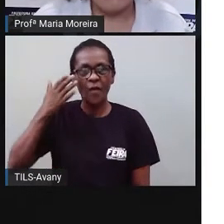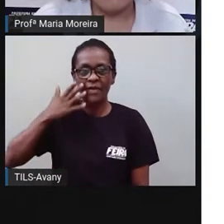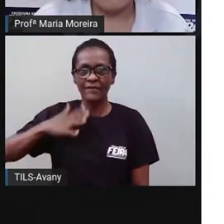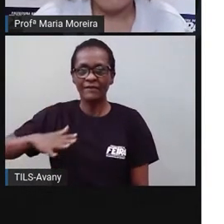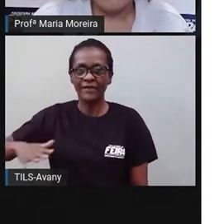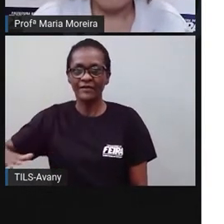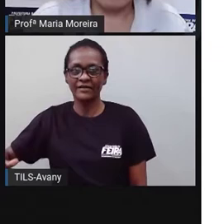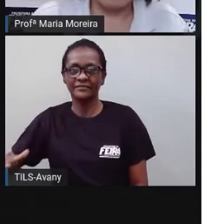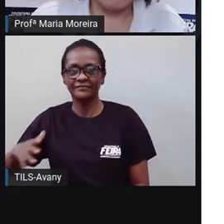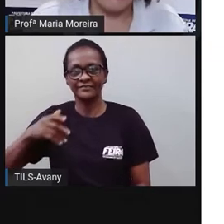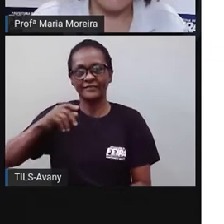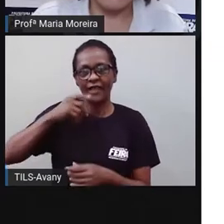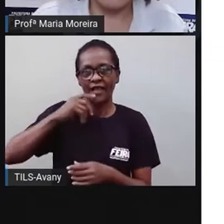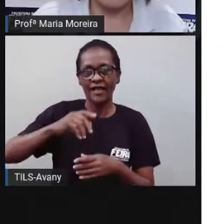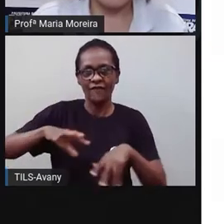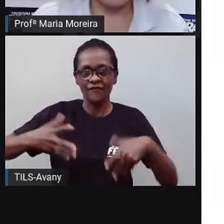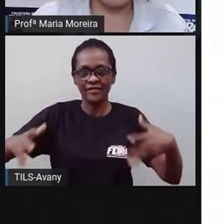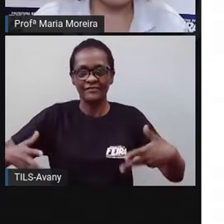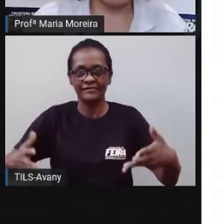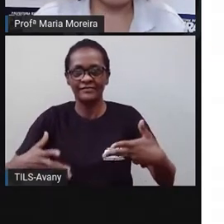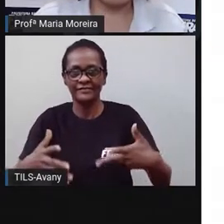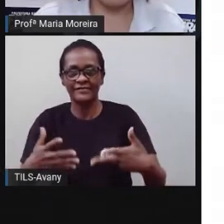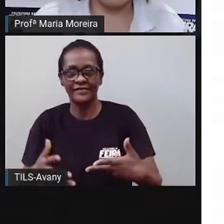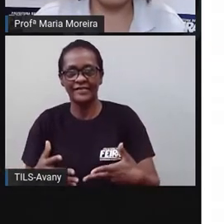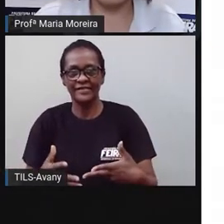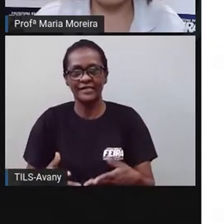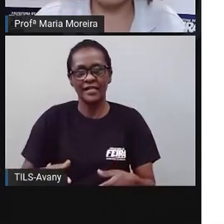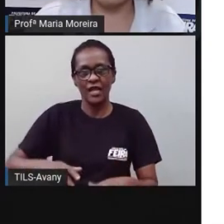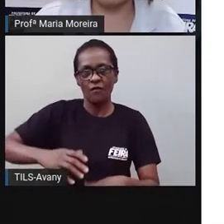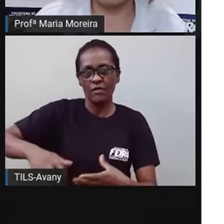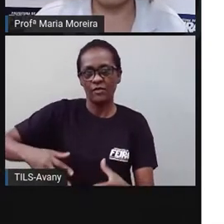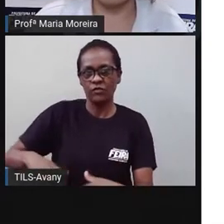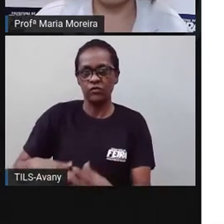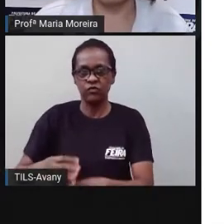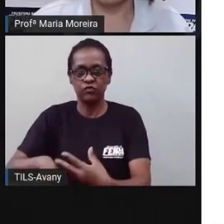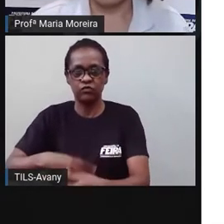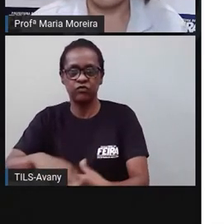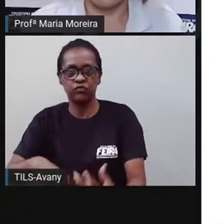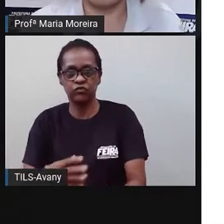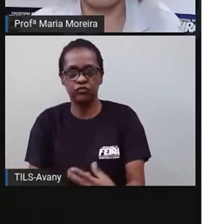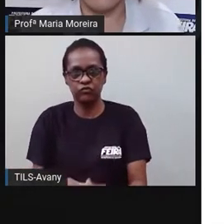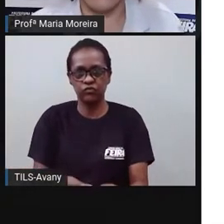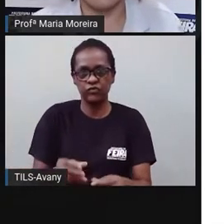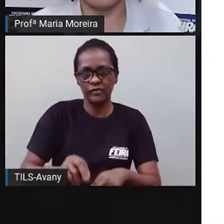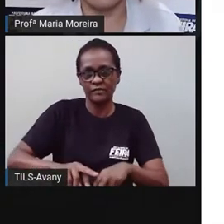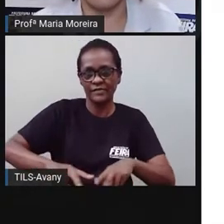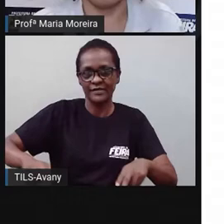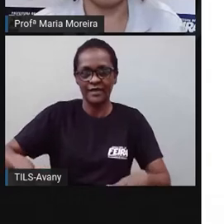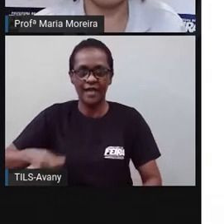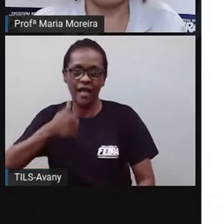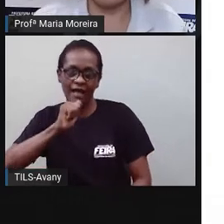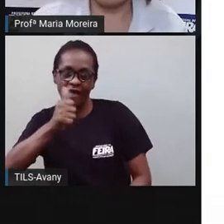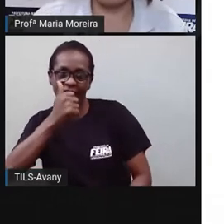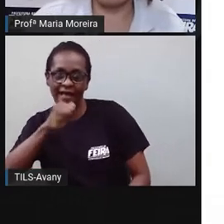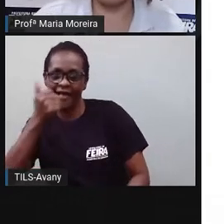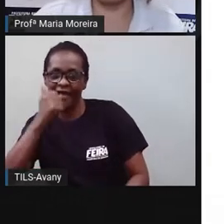quiabo, fubá, caçula e angu. Cachaça,